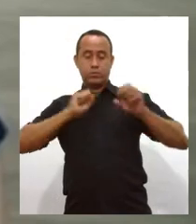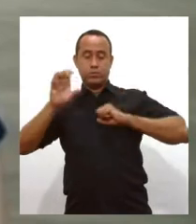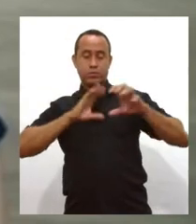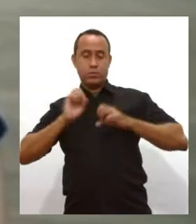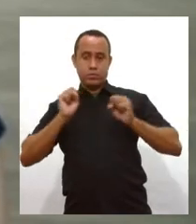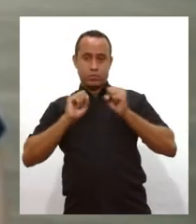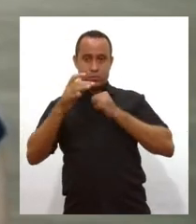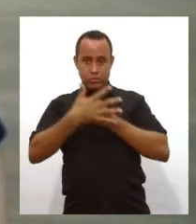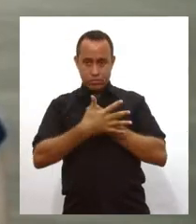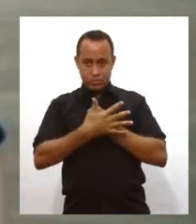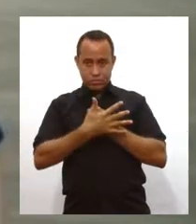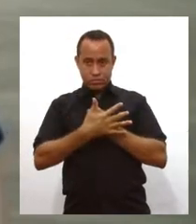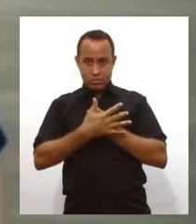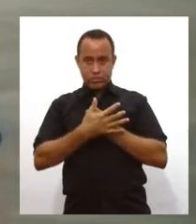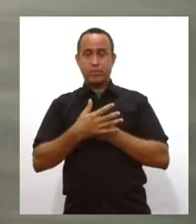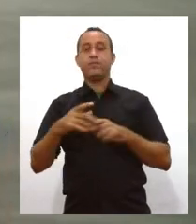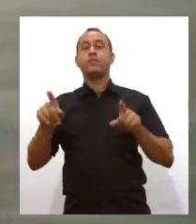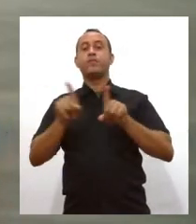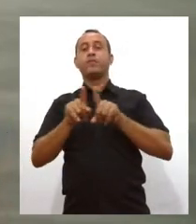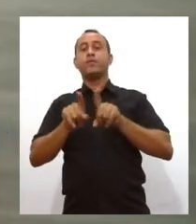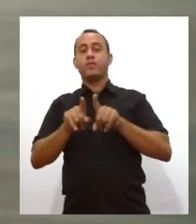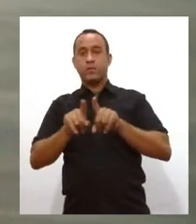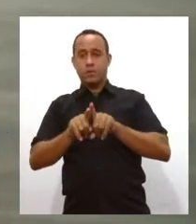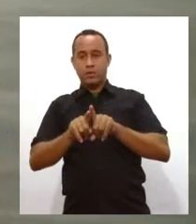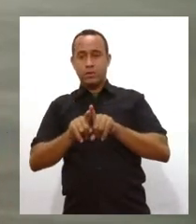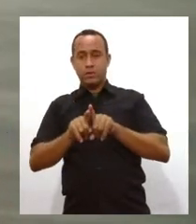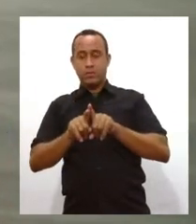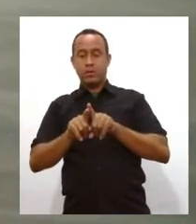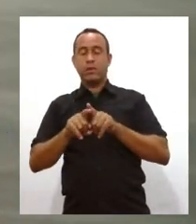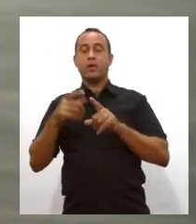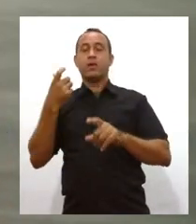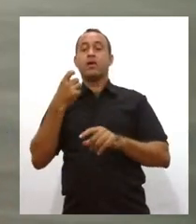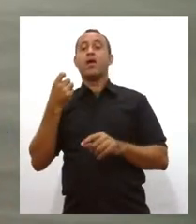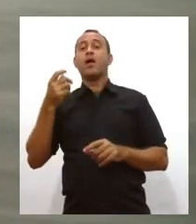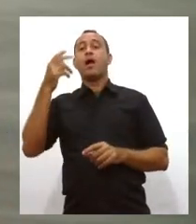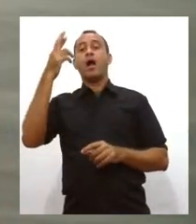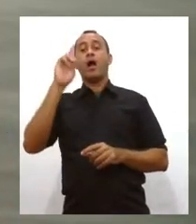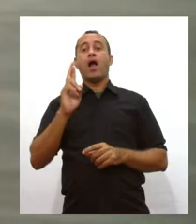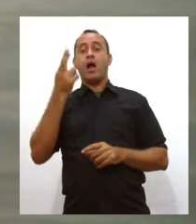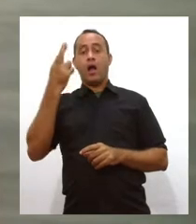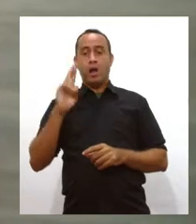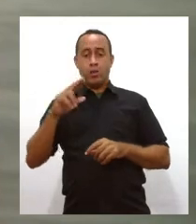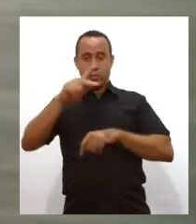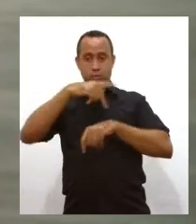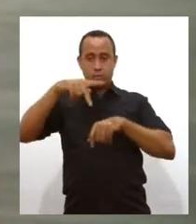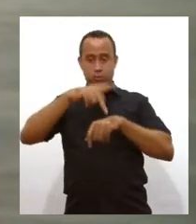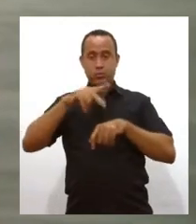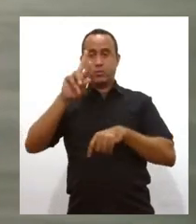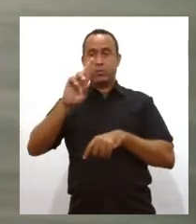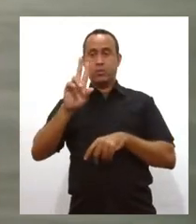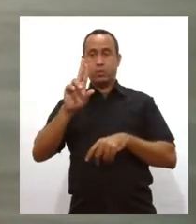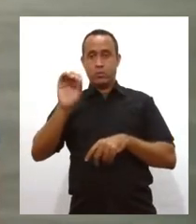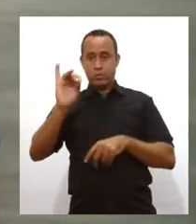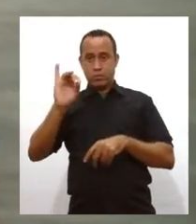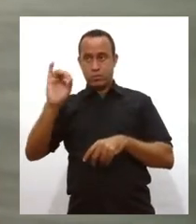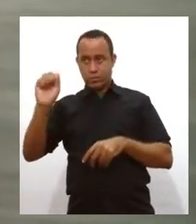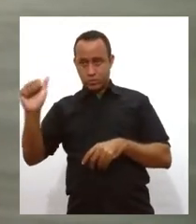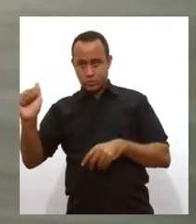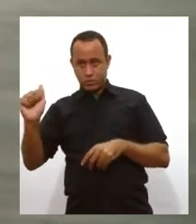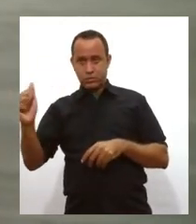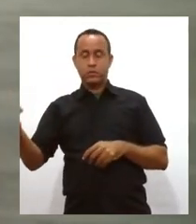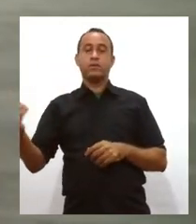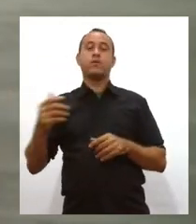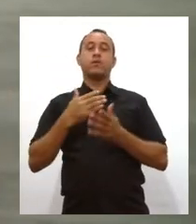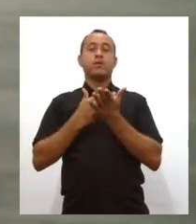O governo da Bahia fecha acordo com a Rússia, isso mesmo, ele fechou acordo aí com o laboratório russo Gamaleya para